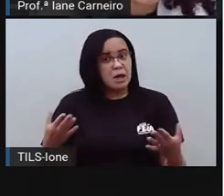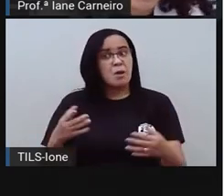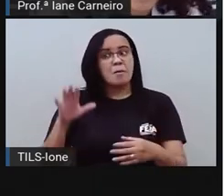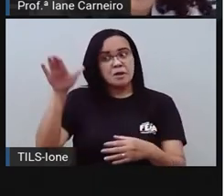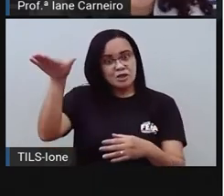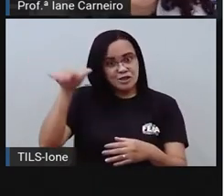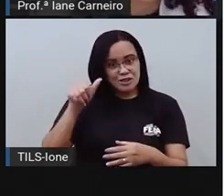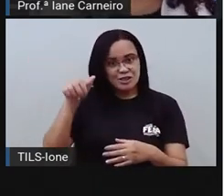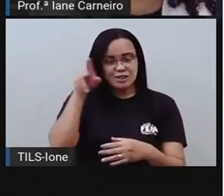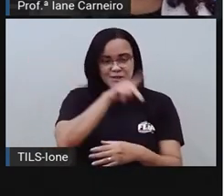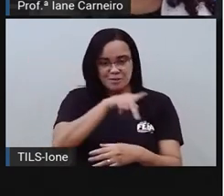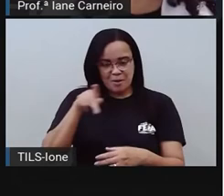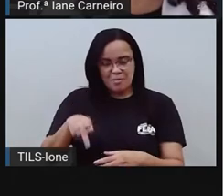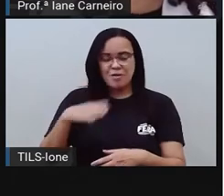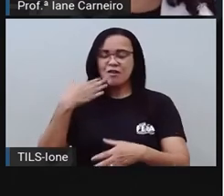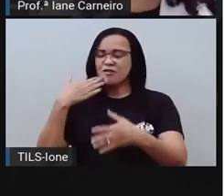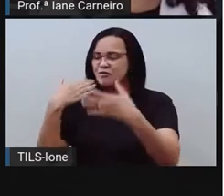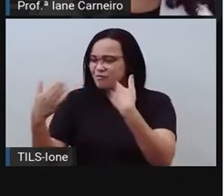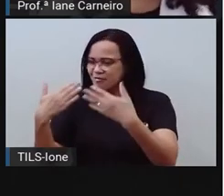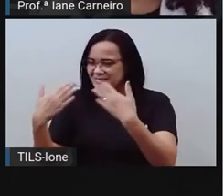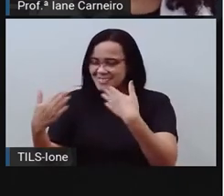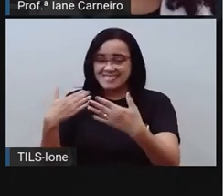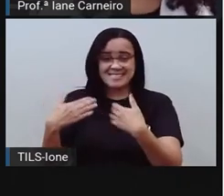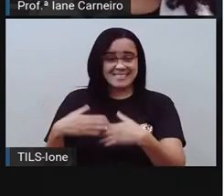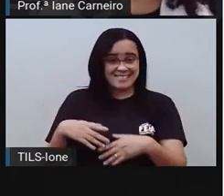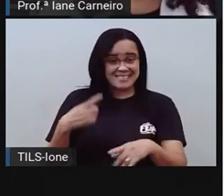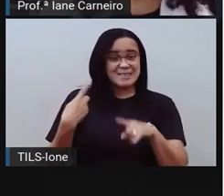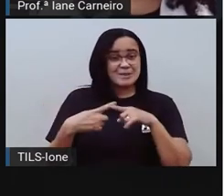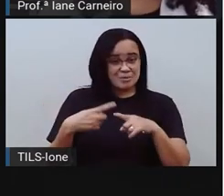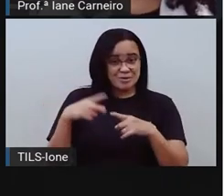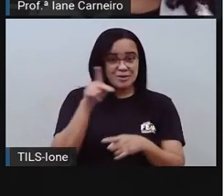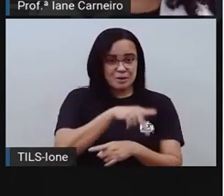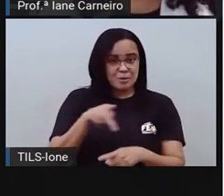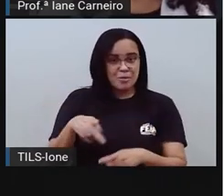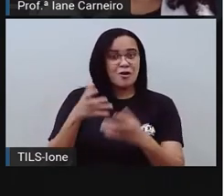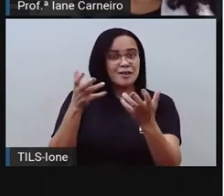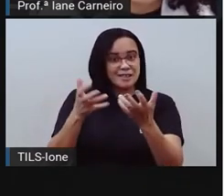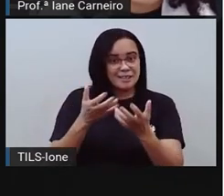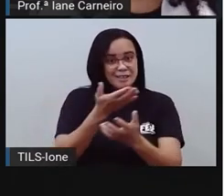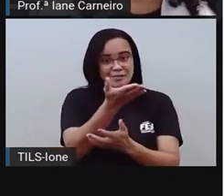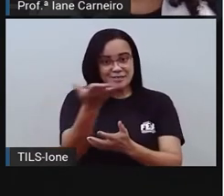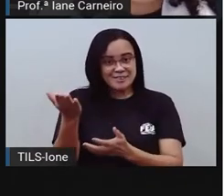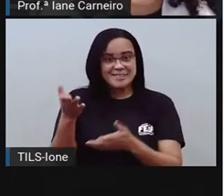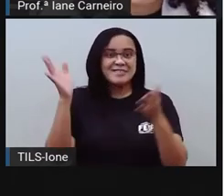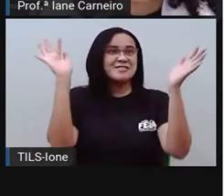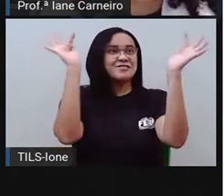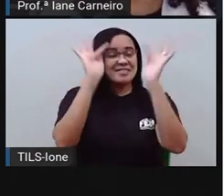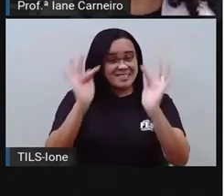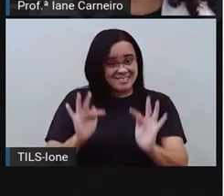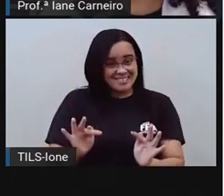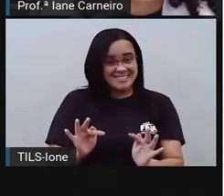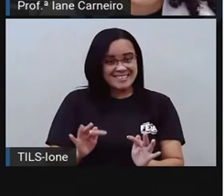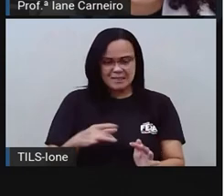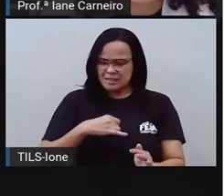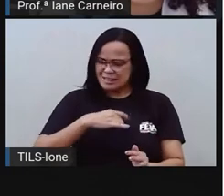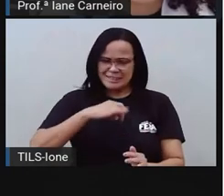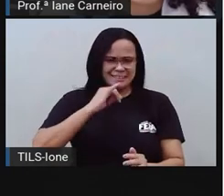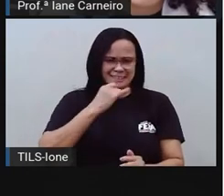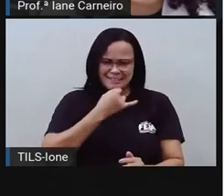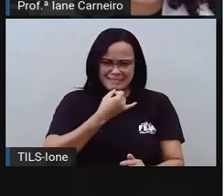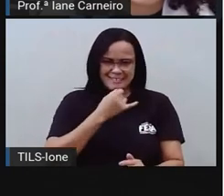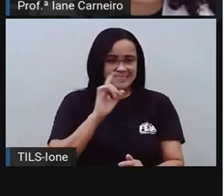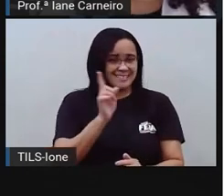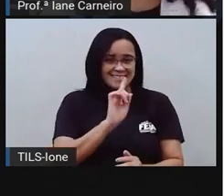fique triste lá na sua escola, não, hein? Então, se você estiver vivendo isso, fala com a pró. Aqui é outra coisa, Que é um desrespeito que